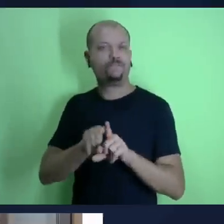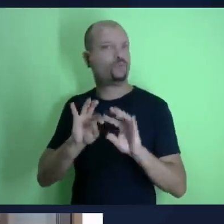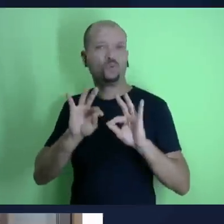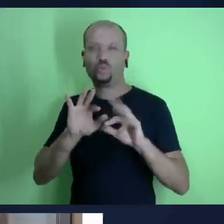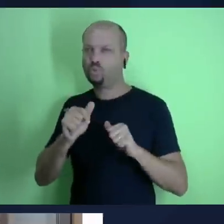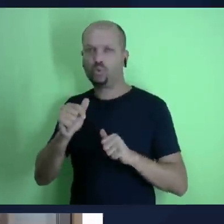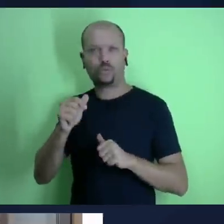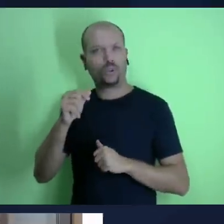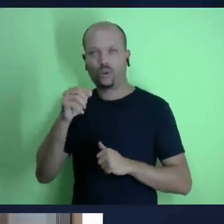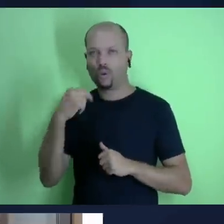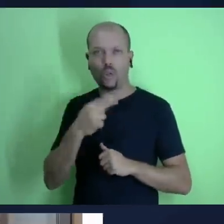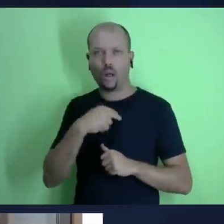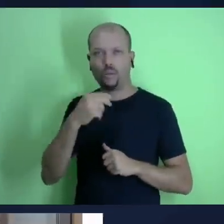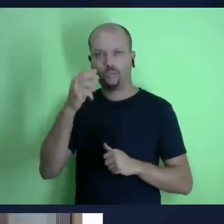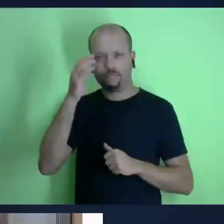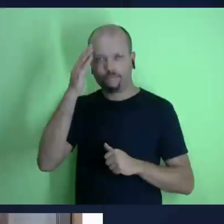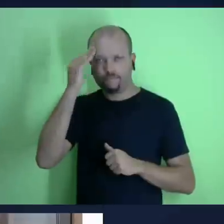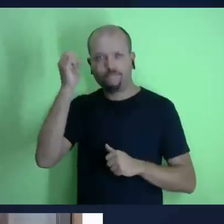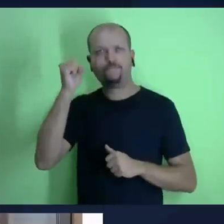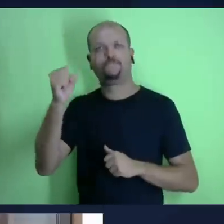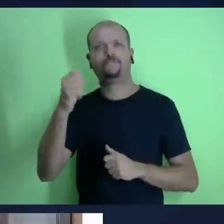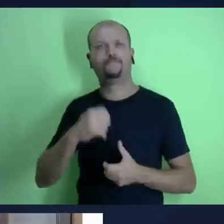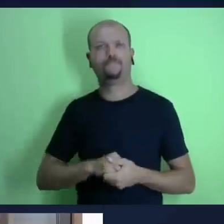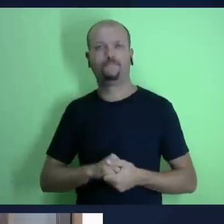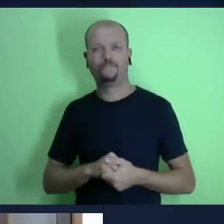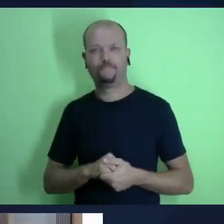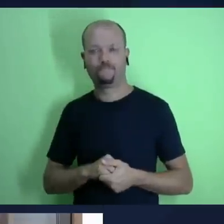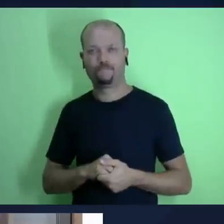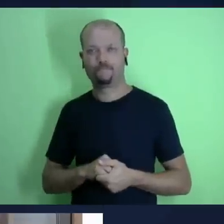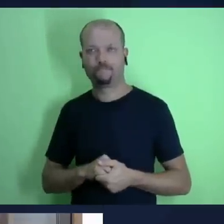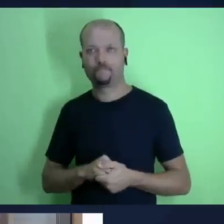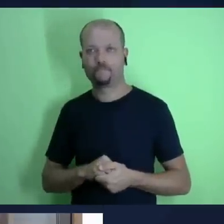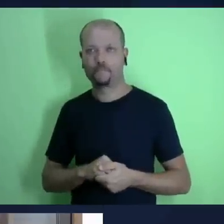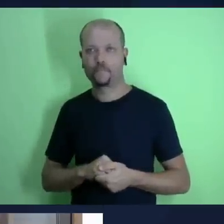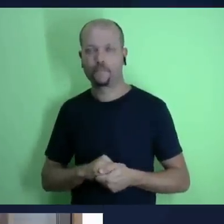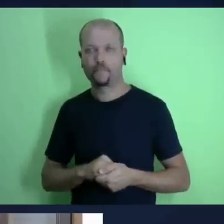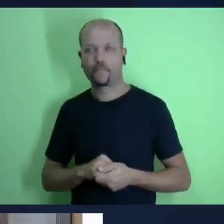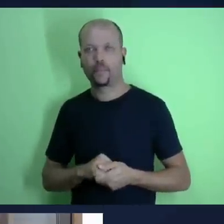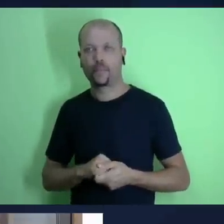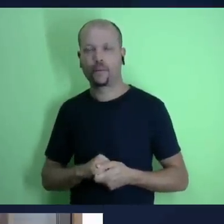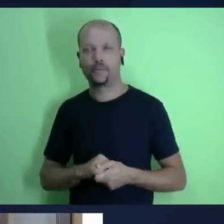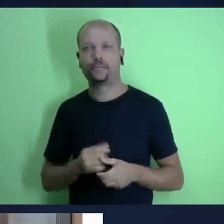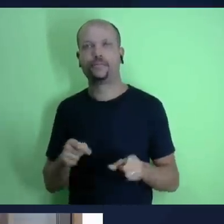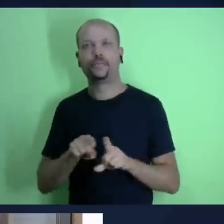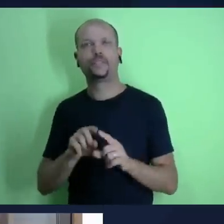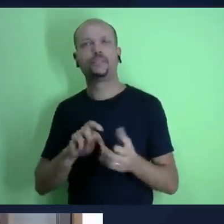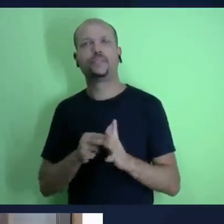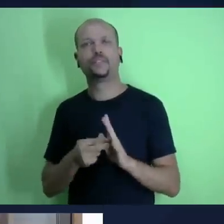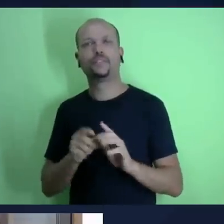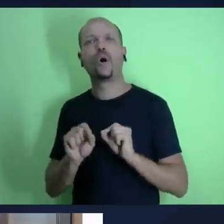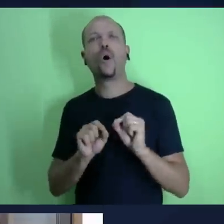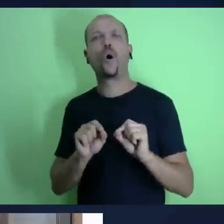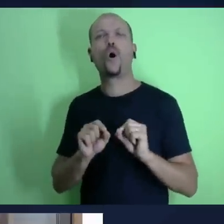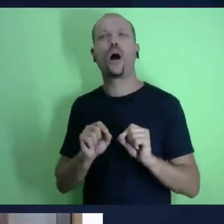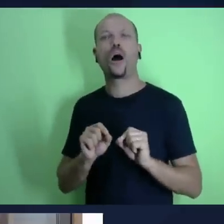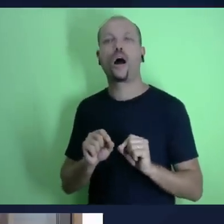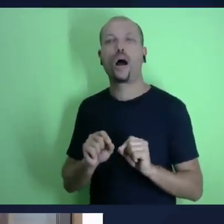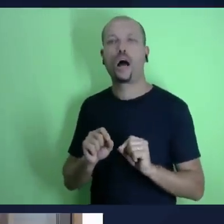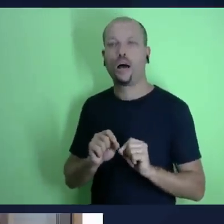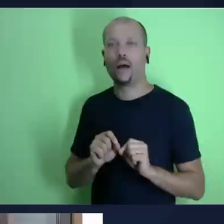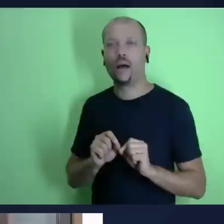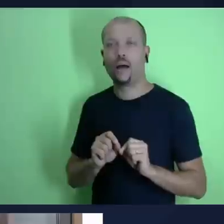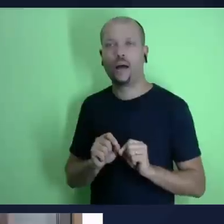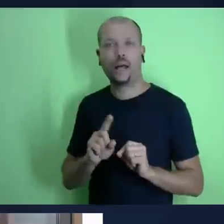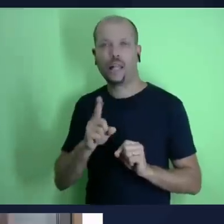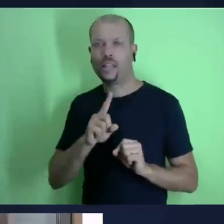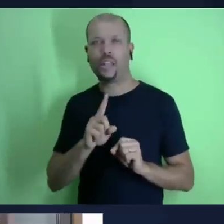obrigação olha você tem que me amar porque não sei o que não a ideia não é essa a ideia assim olha para mim veja o quanto eu